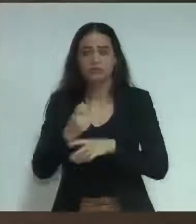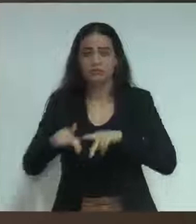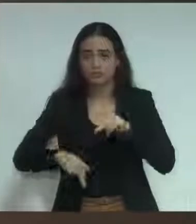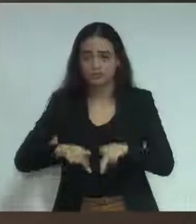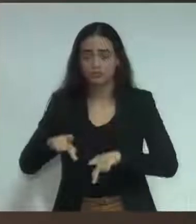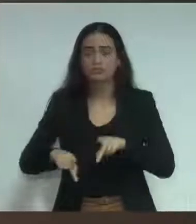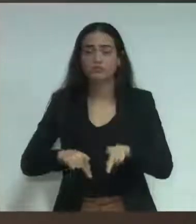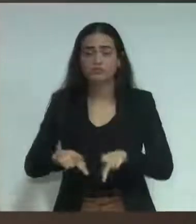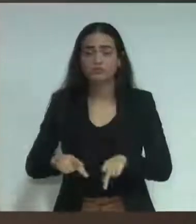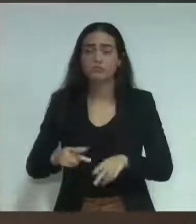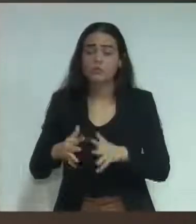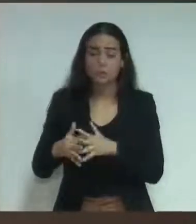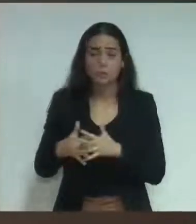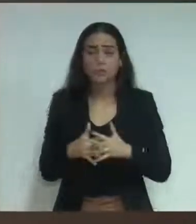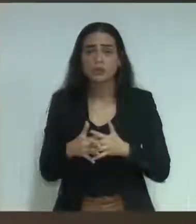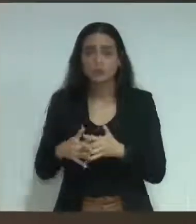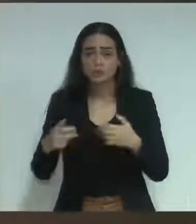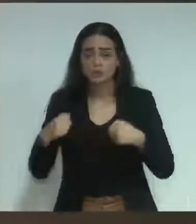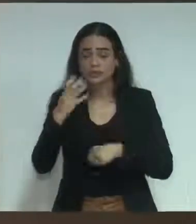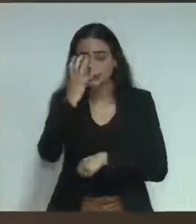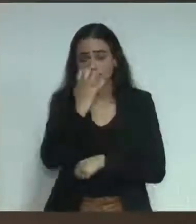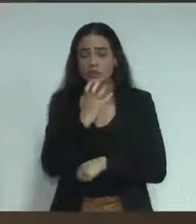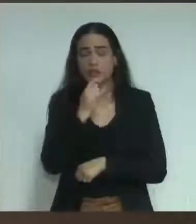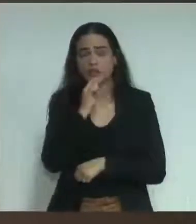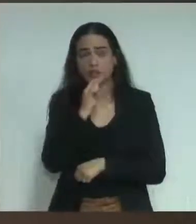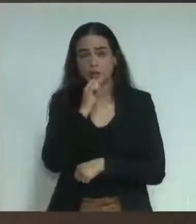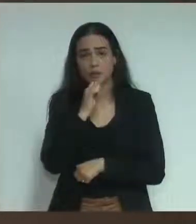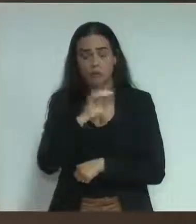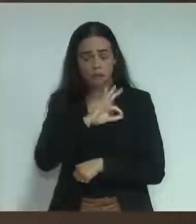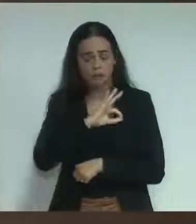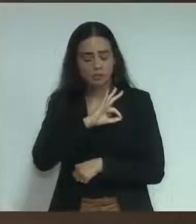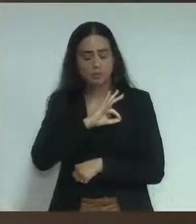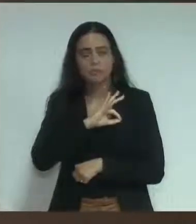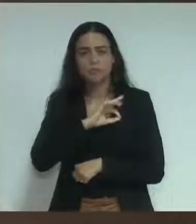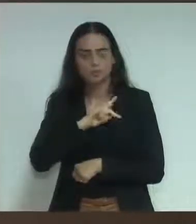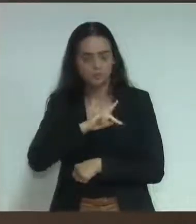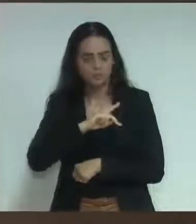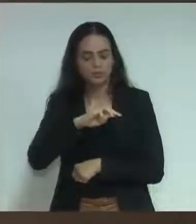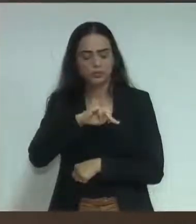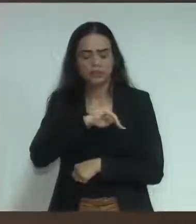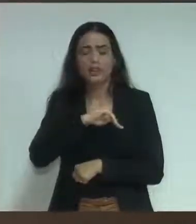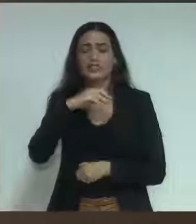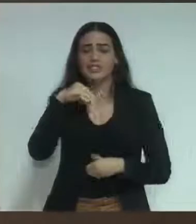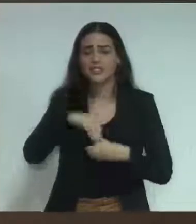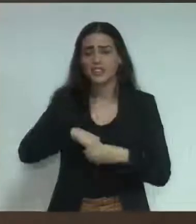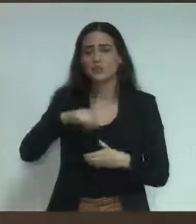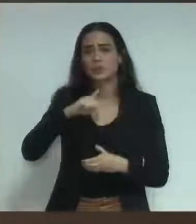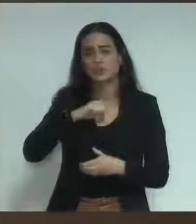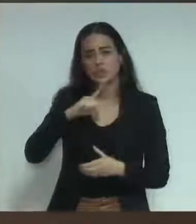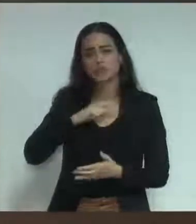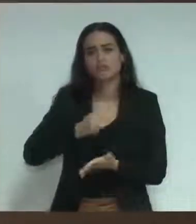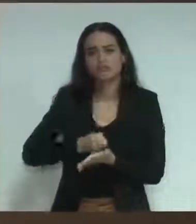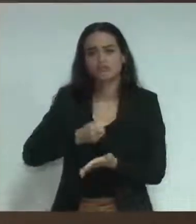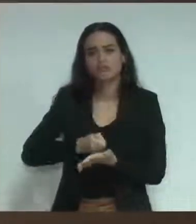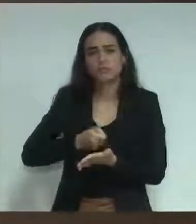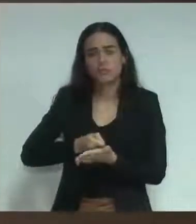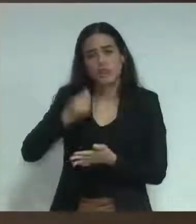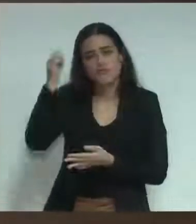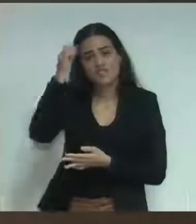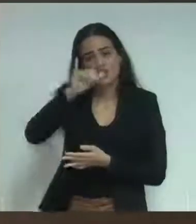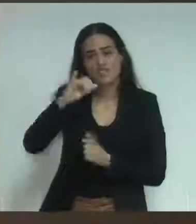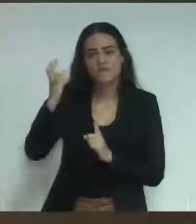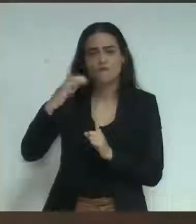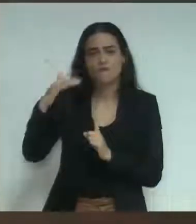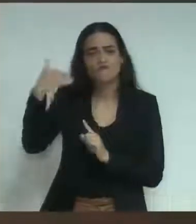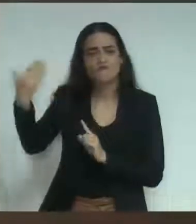dentro da polícia militar, por exemplo, existe uma disciplina rígida, para coibir esse tipo de prática.